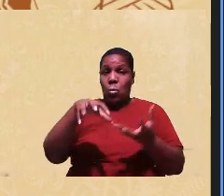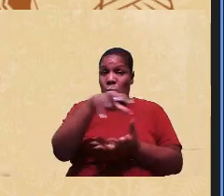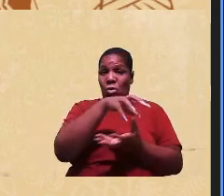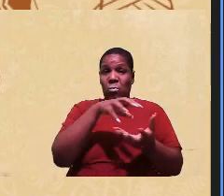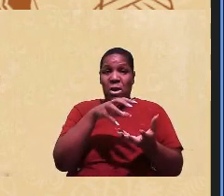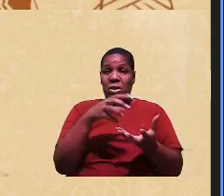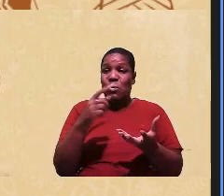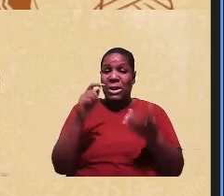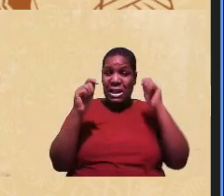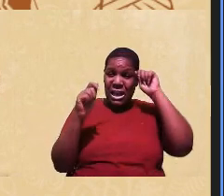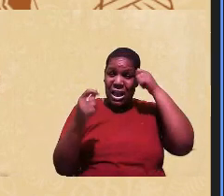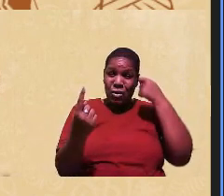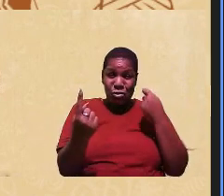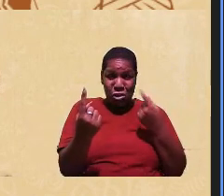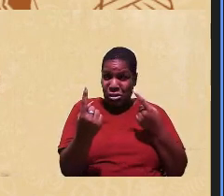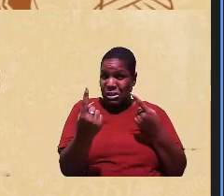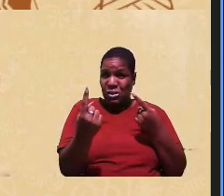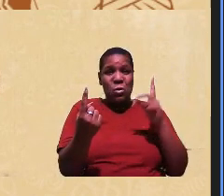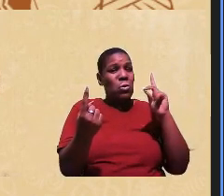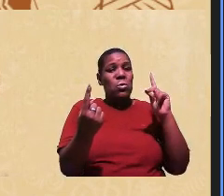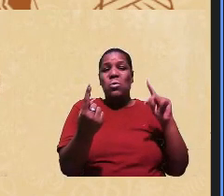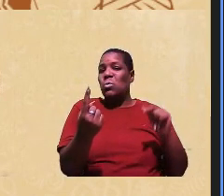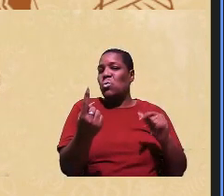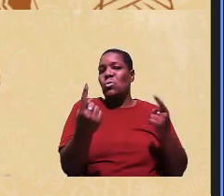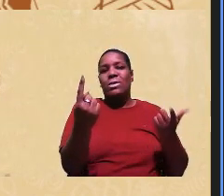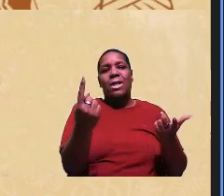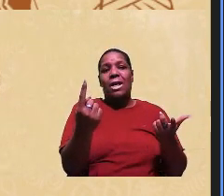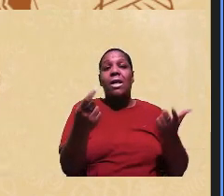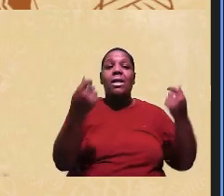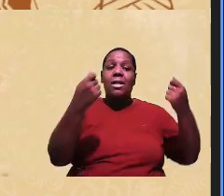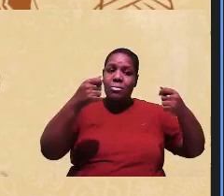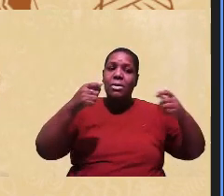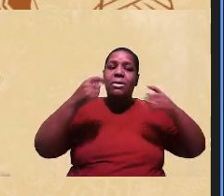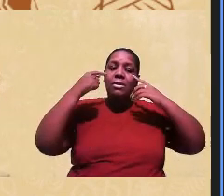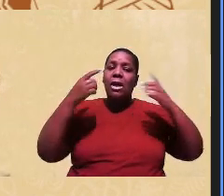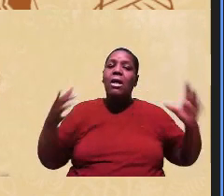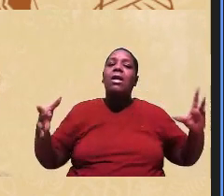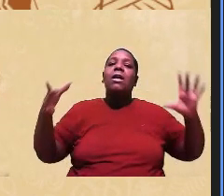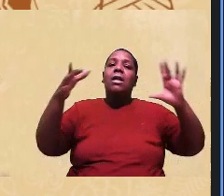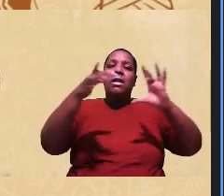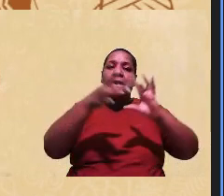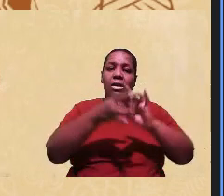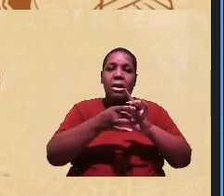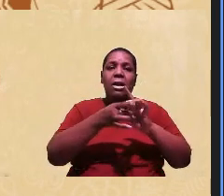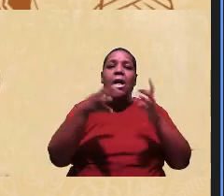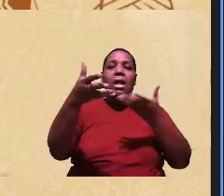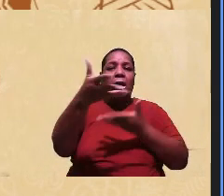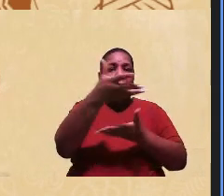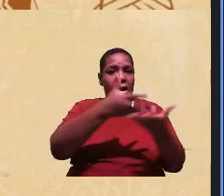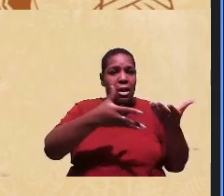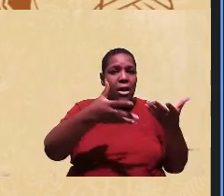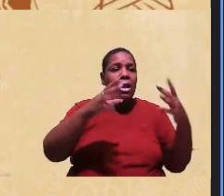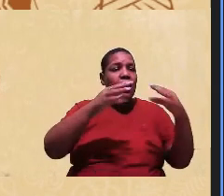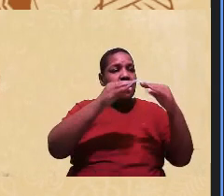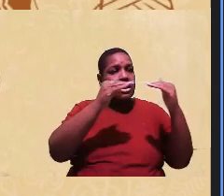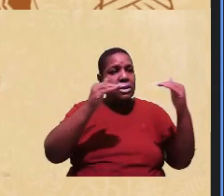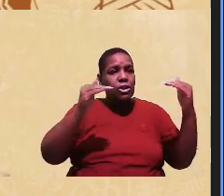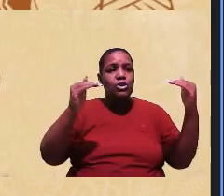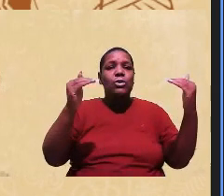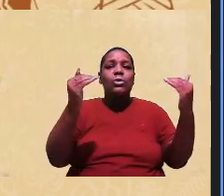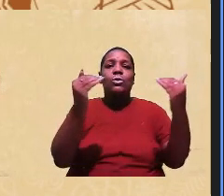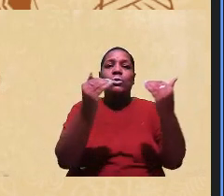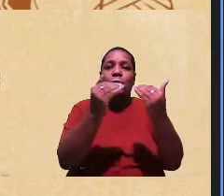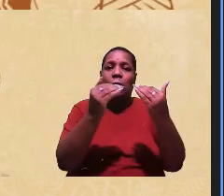também não dá conta o que eu quero dizer é que é preciso haver a implicação a articulação e o alinhamento as redes